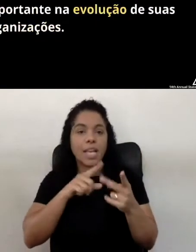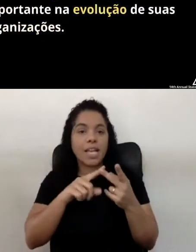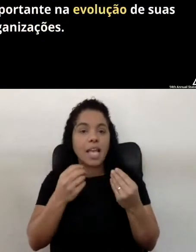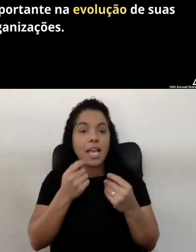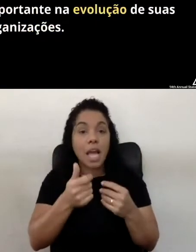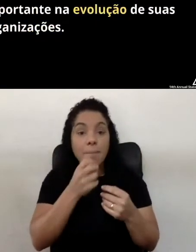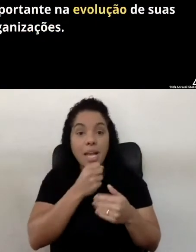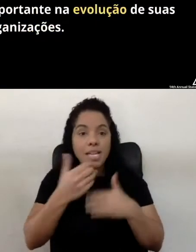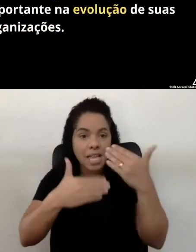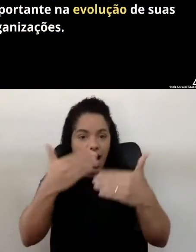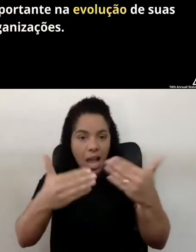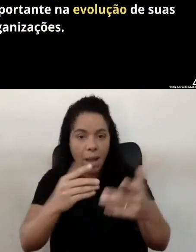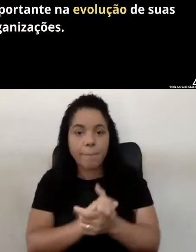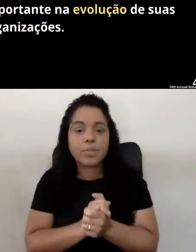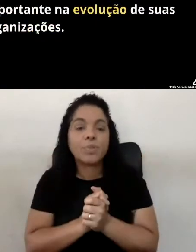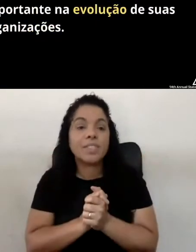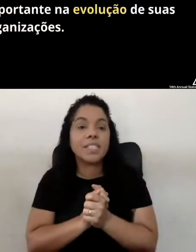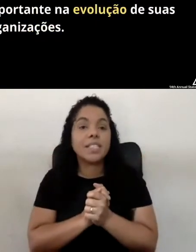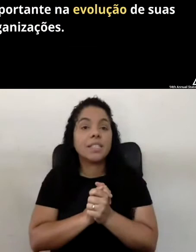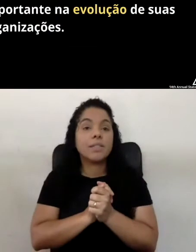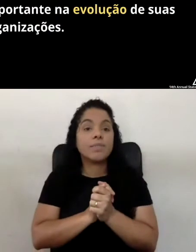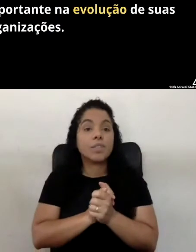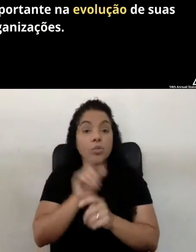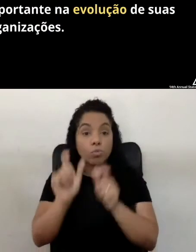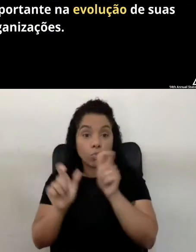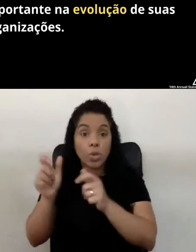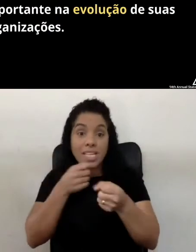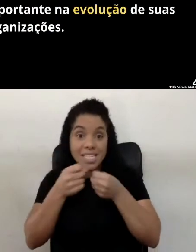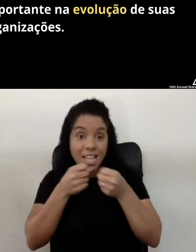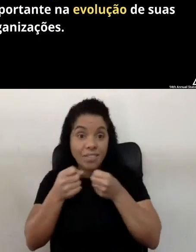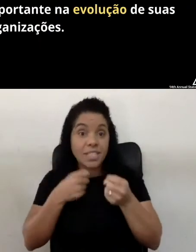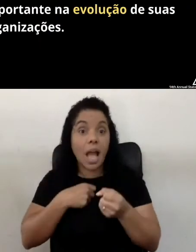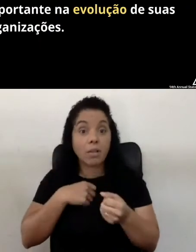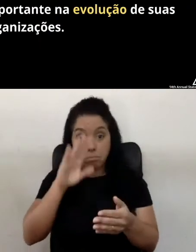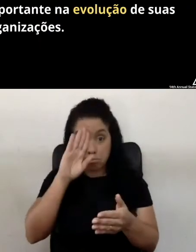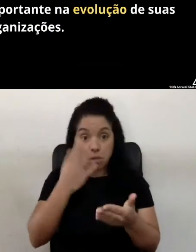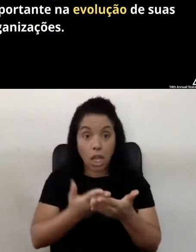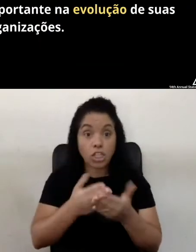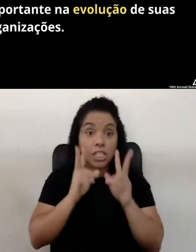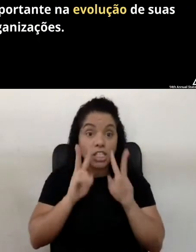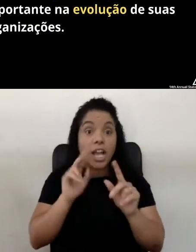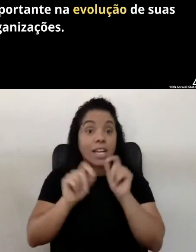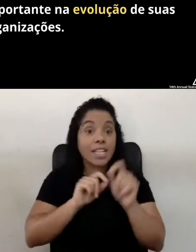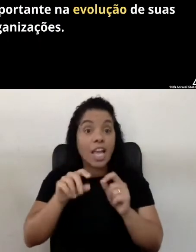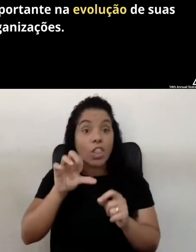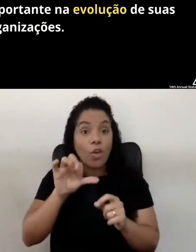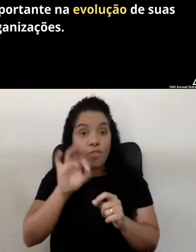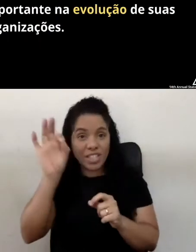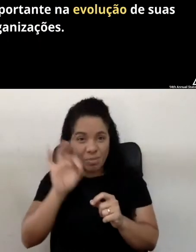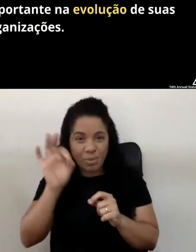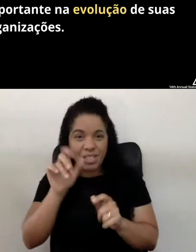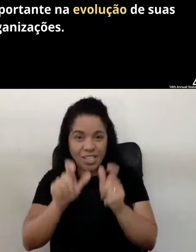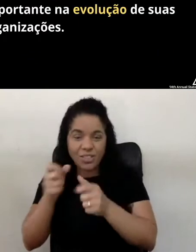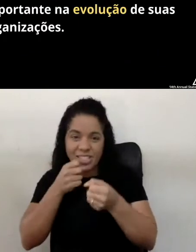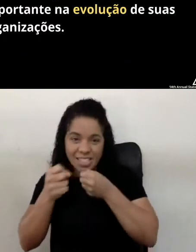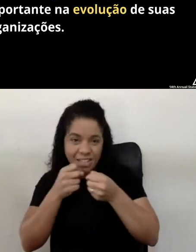mais rápido. E, os entrevistados, eles acreditam e enxergam que, 90% dos entrevistados acreditam